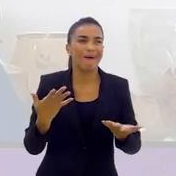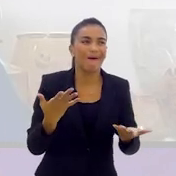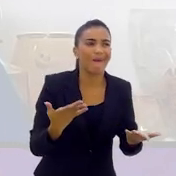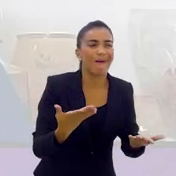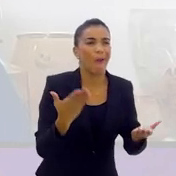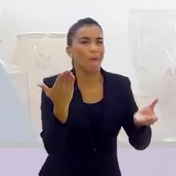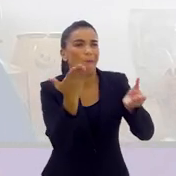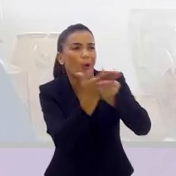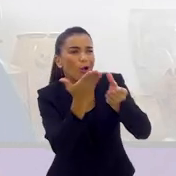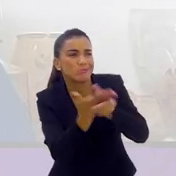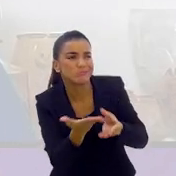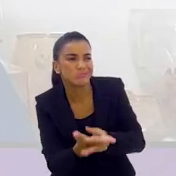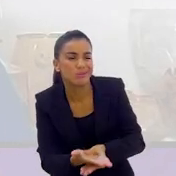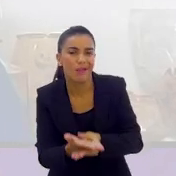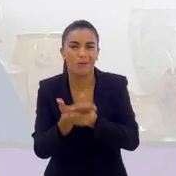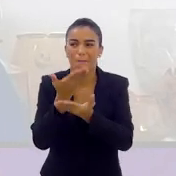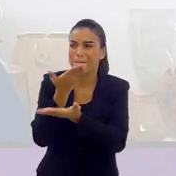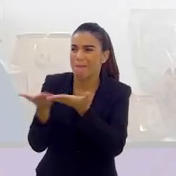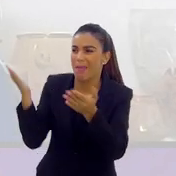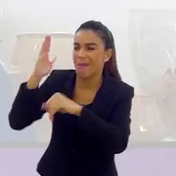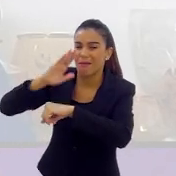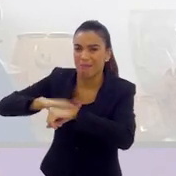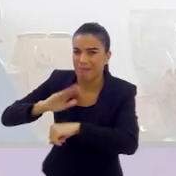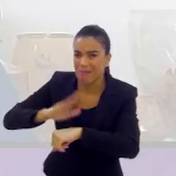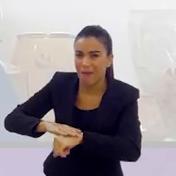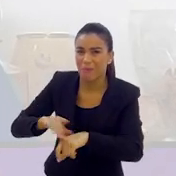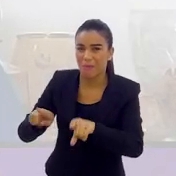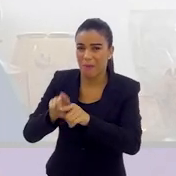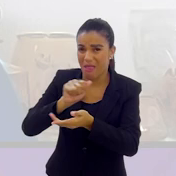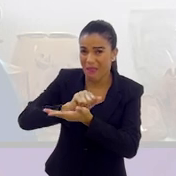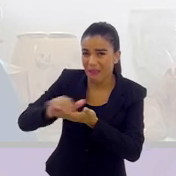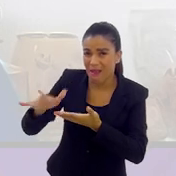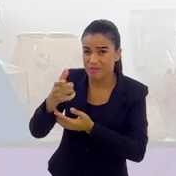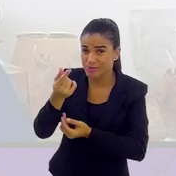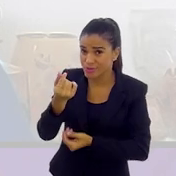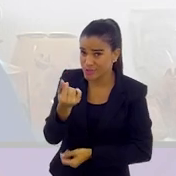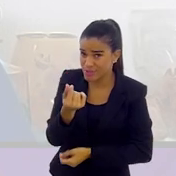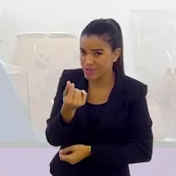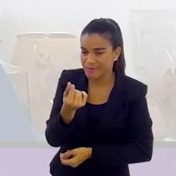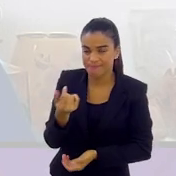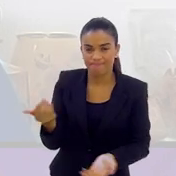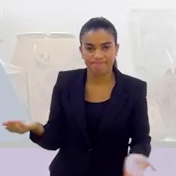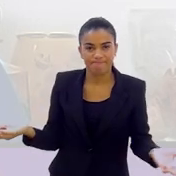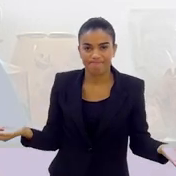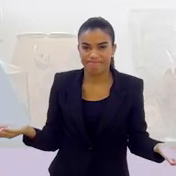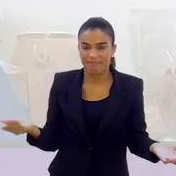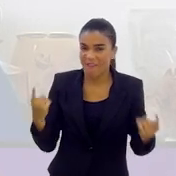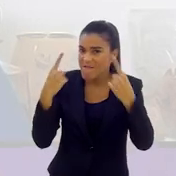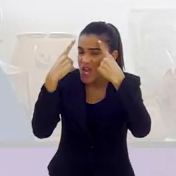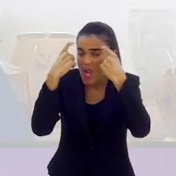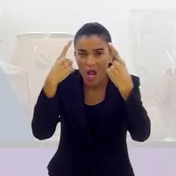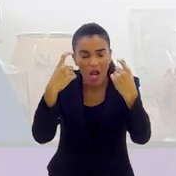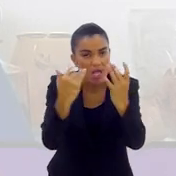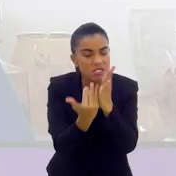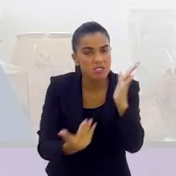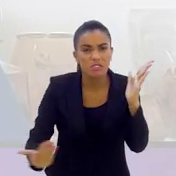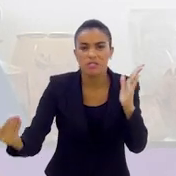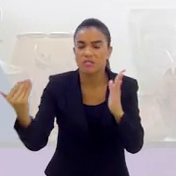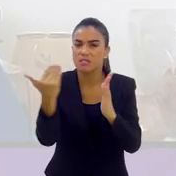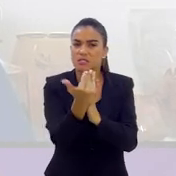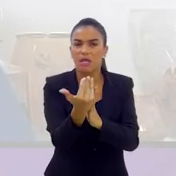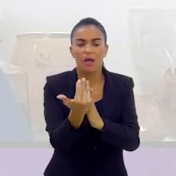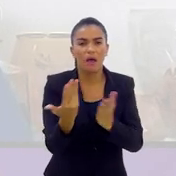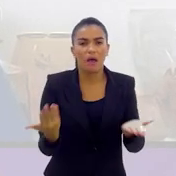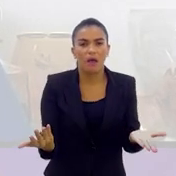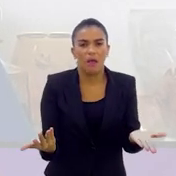processo, é perder tempo e gastar dinheiro, porque é uma coisa tão violenta que não tem